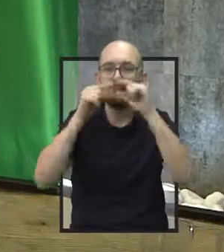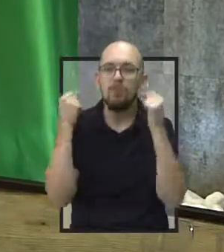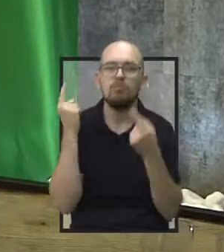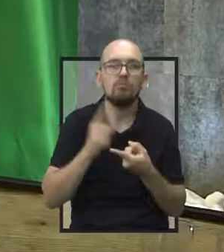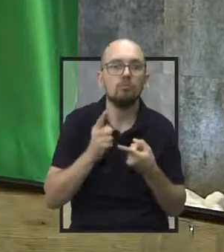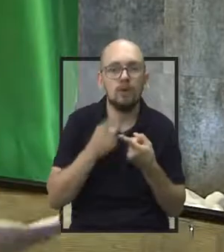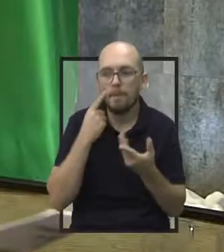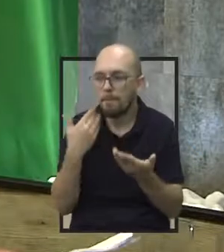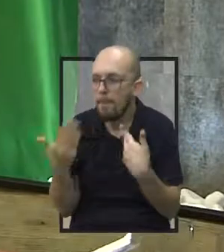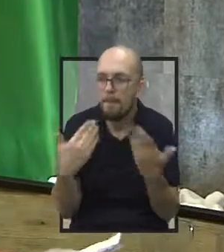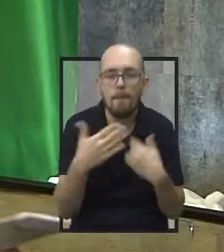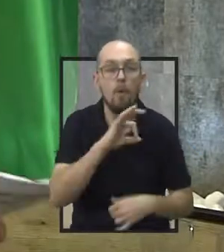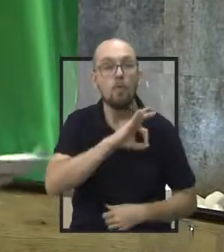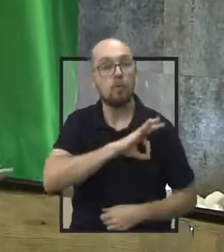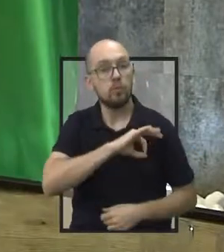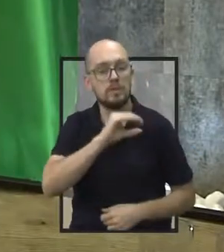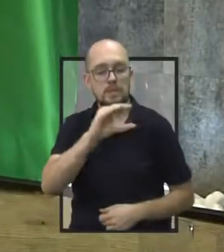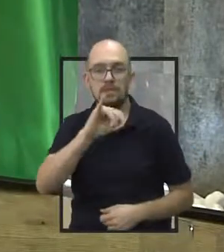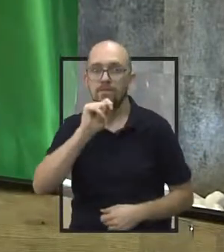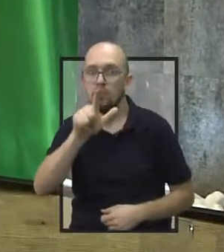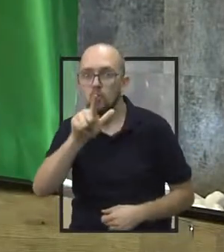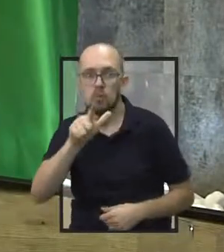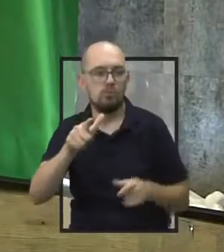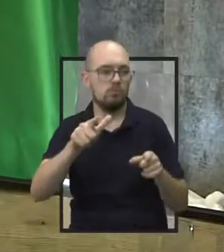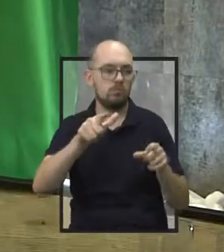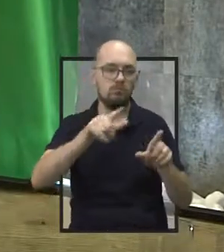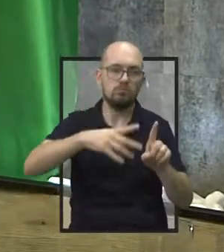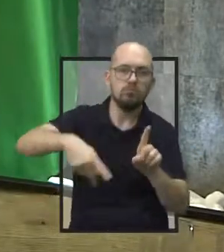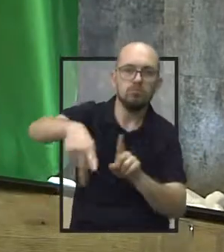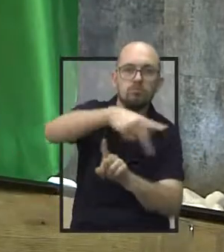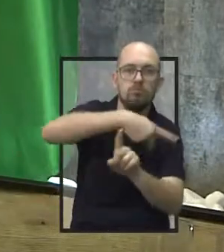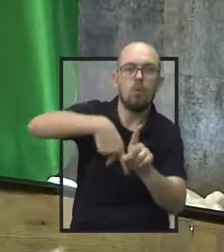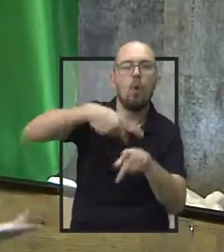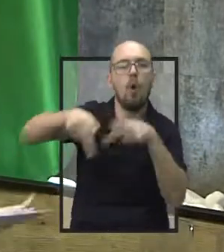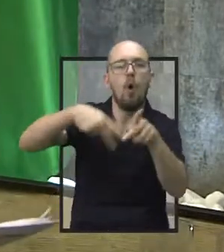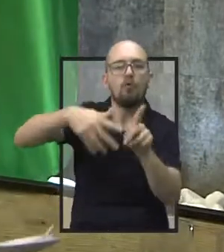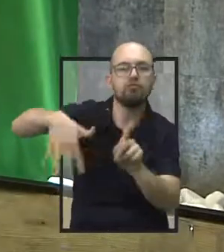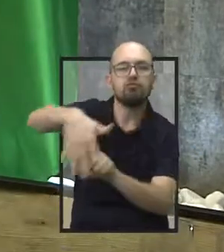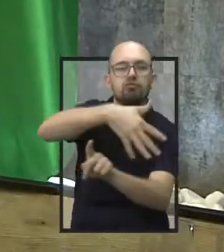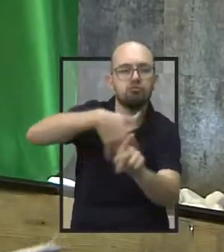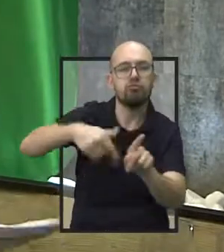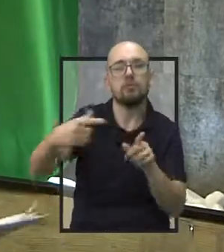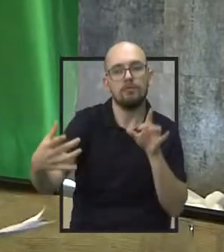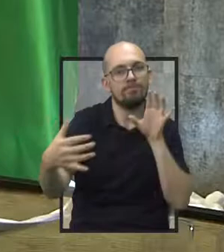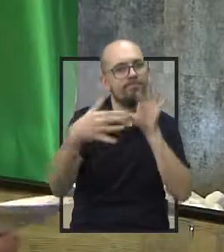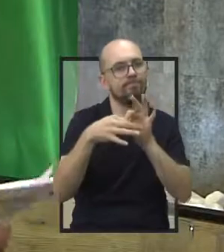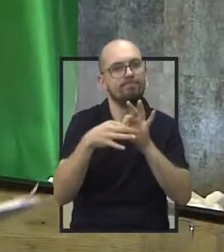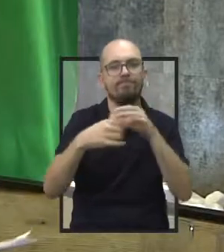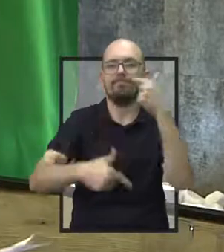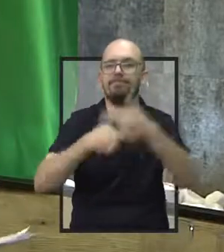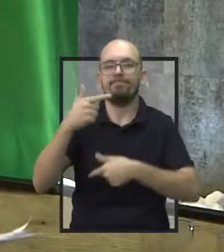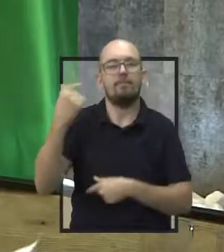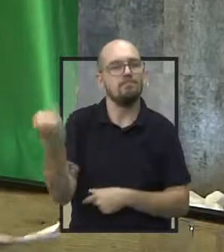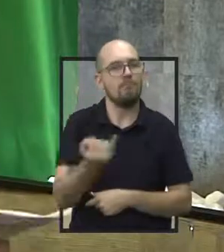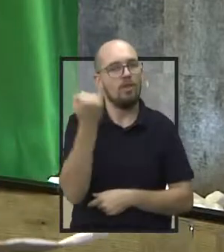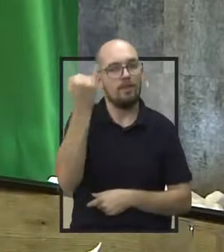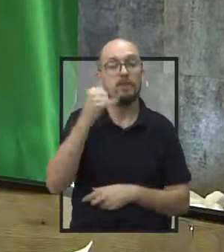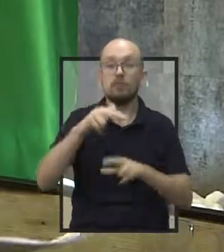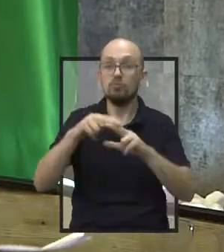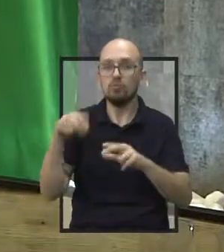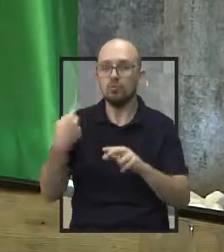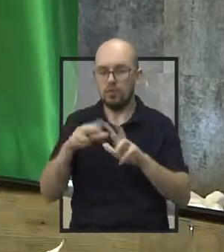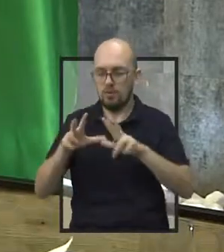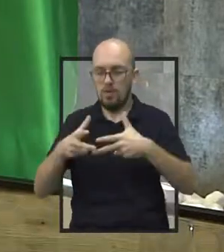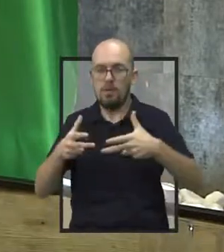relacionamento Polícia Civil com comunidade é importante. A gente vai trabalhando junto com a